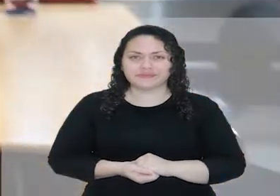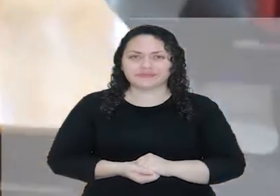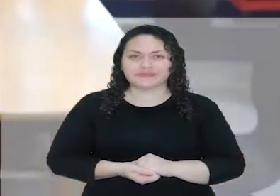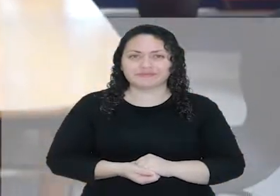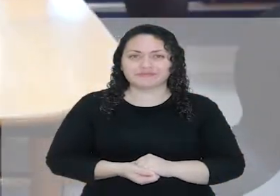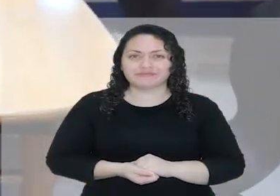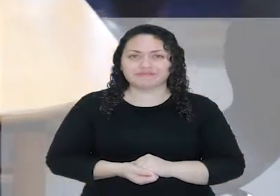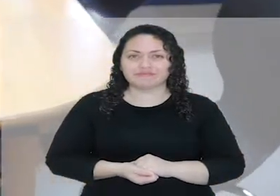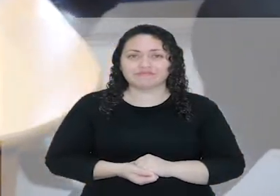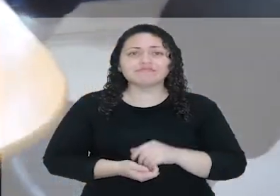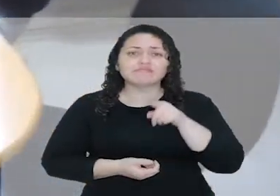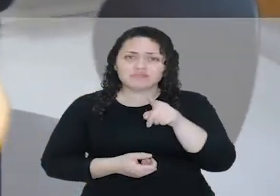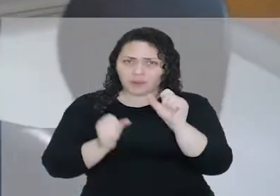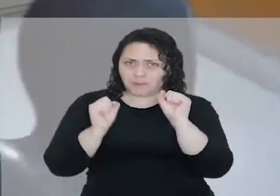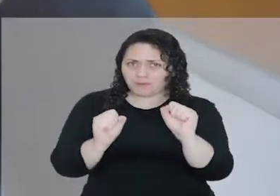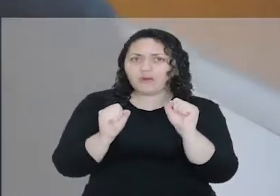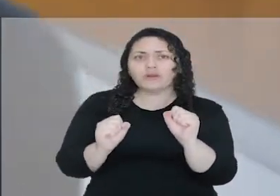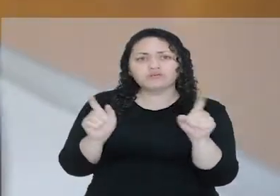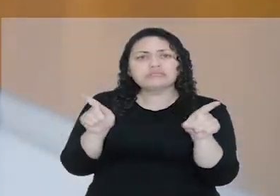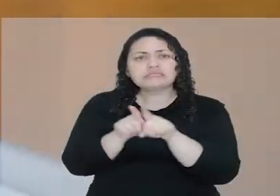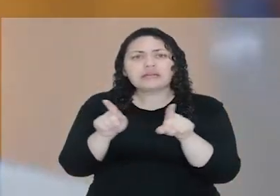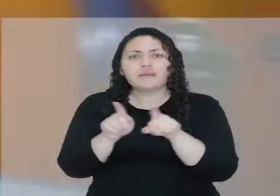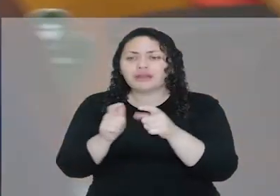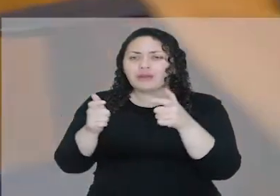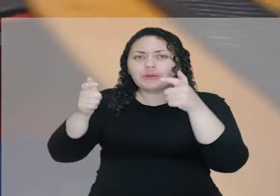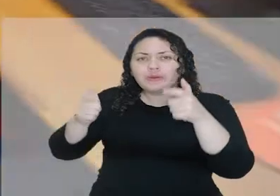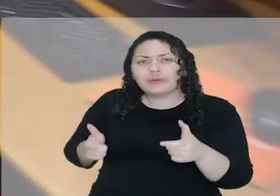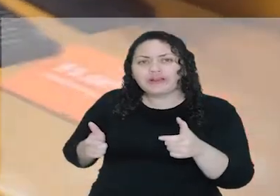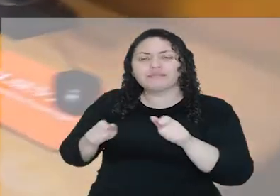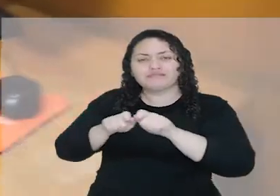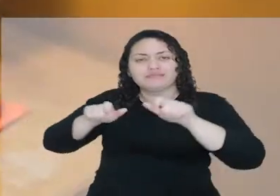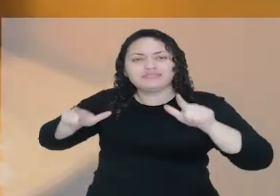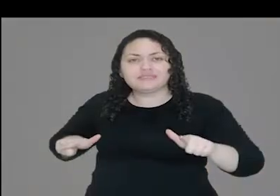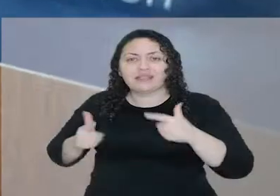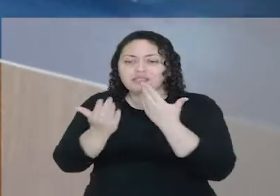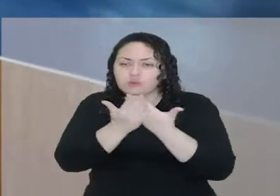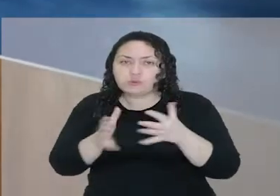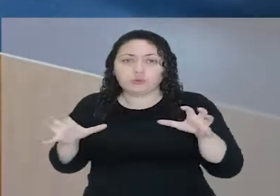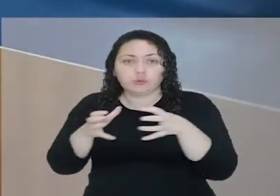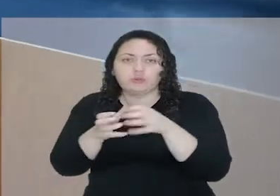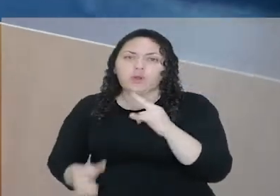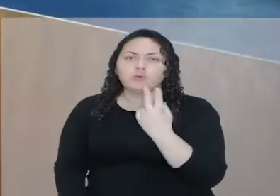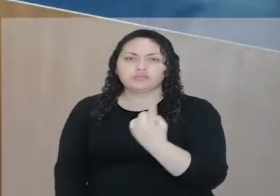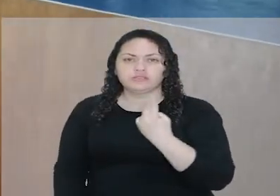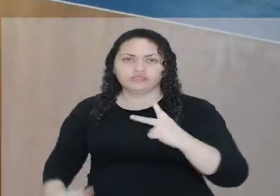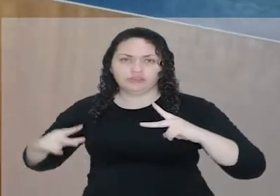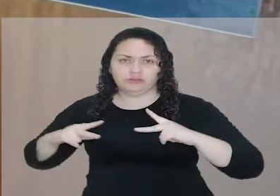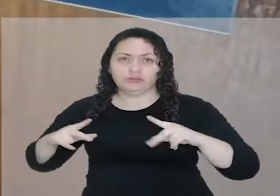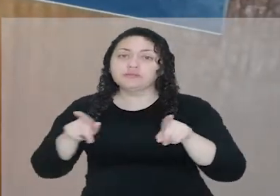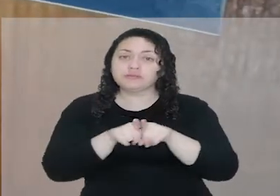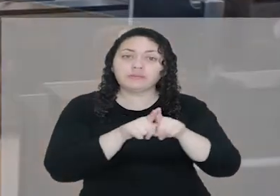Você pode contar ainda com nossos espaços para estudo em grupo e individual, e uma sala destinada